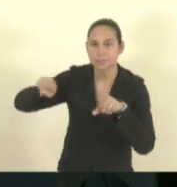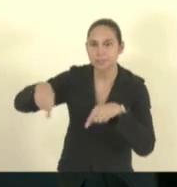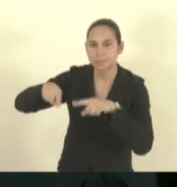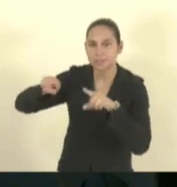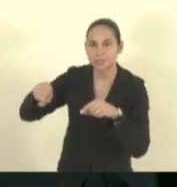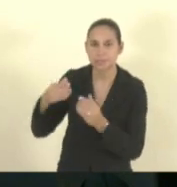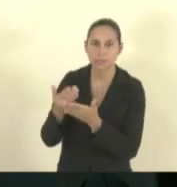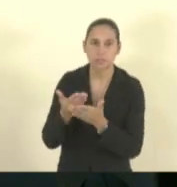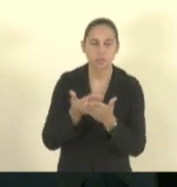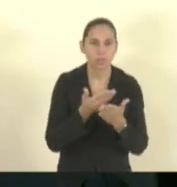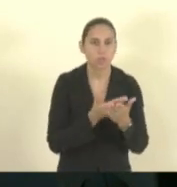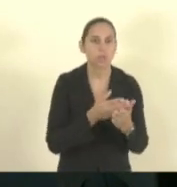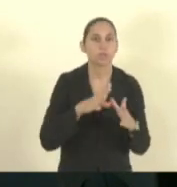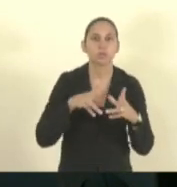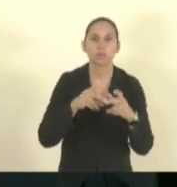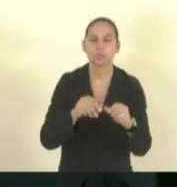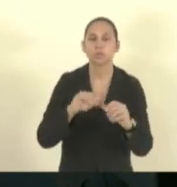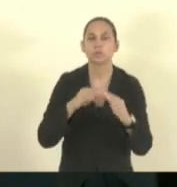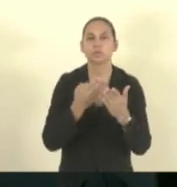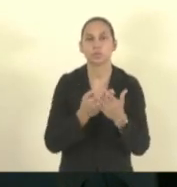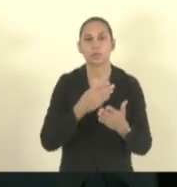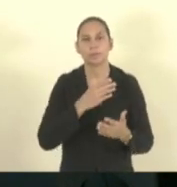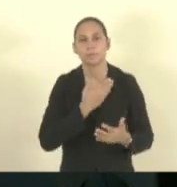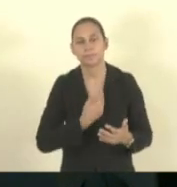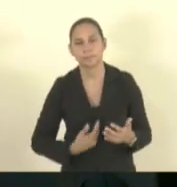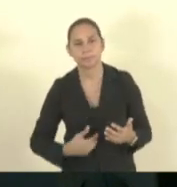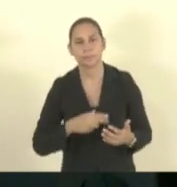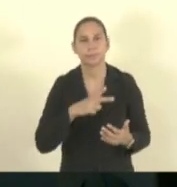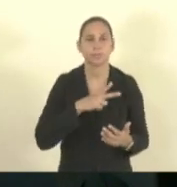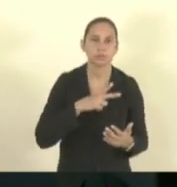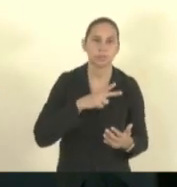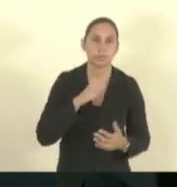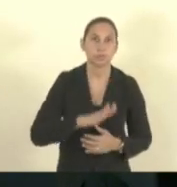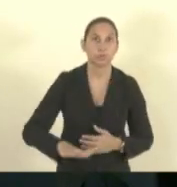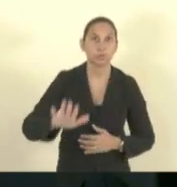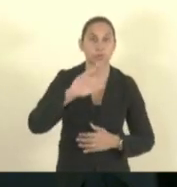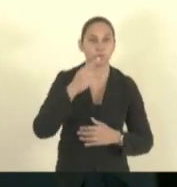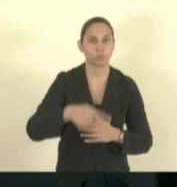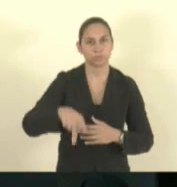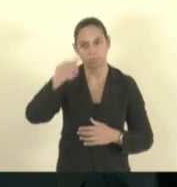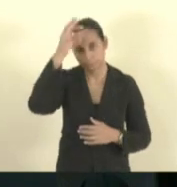da rede pública estadual e privada de educação, no âmbito do Estado do Espírito Santo.